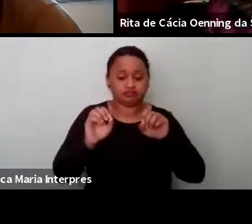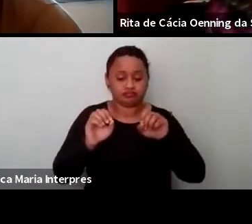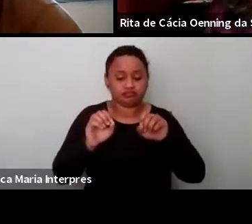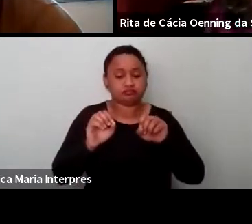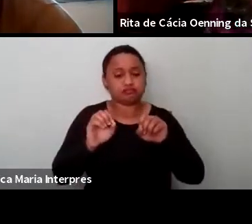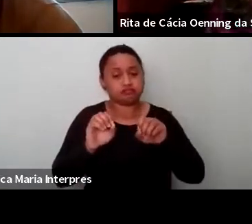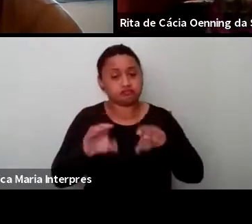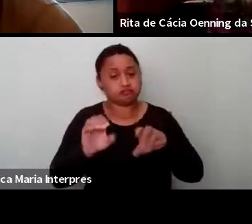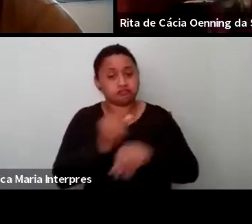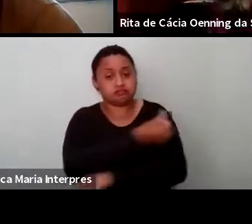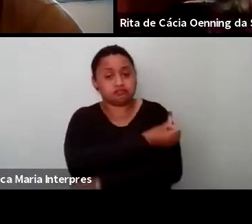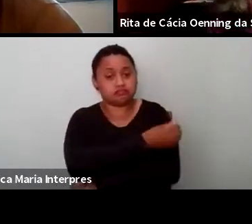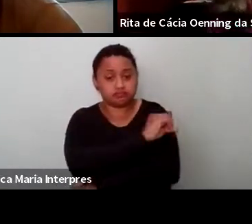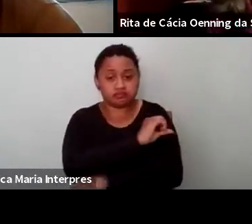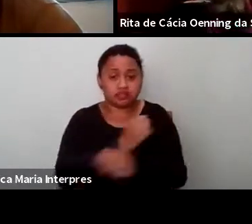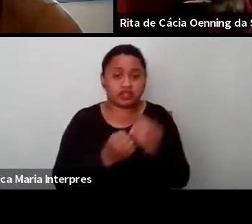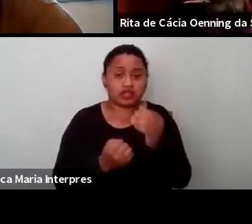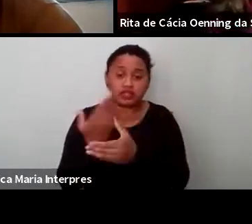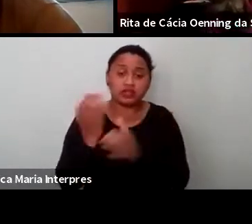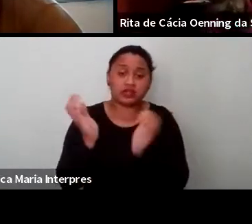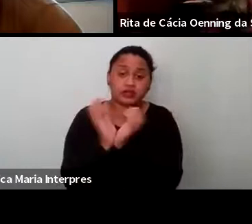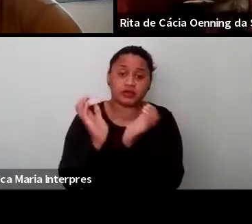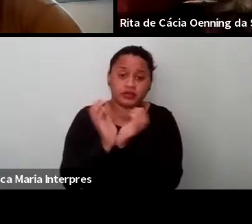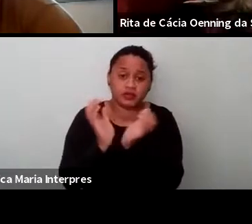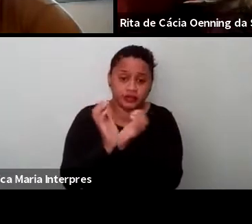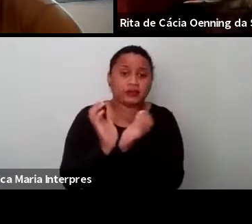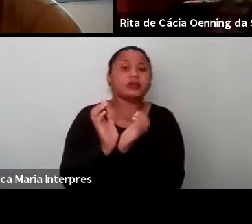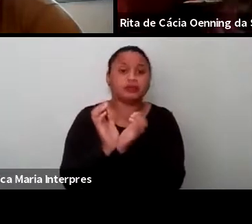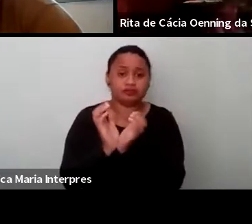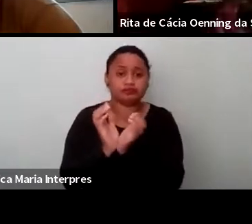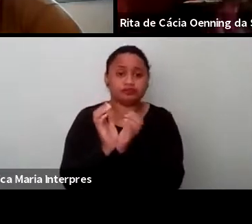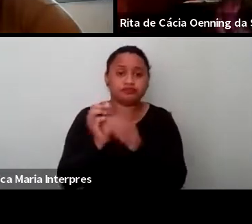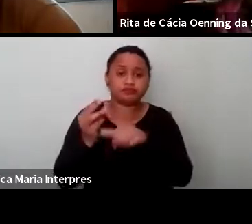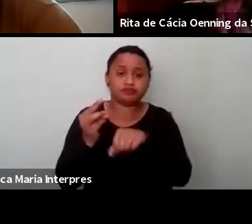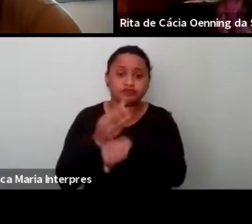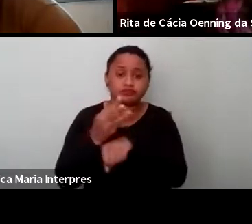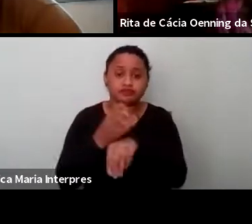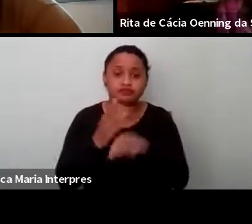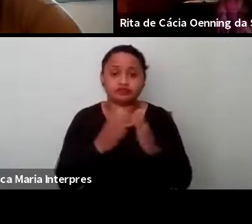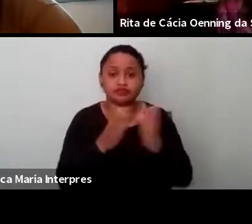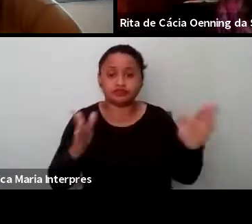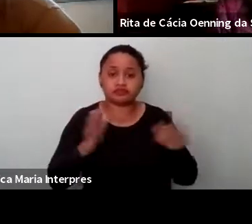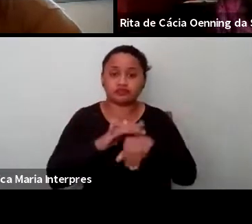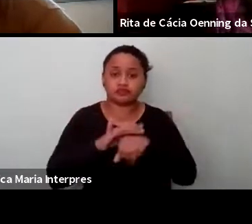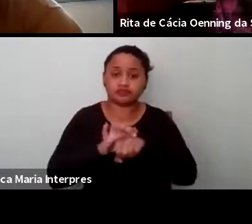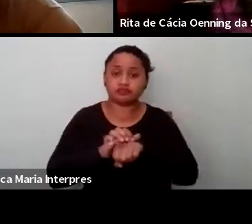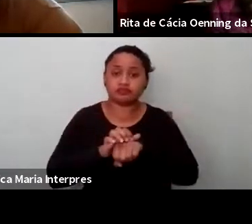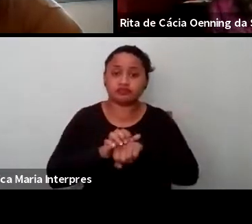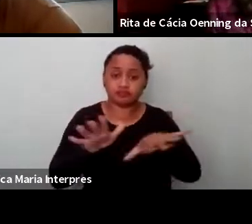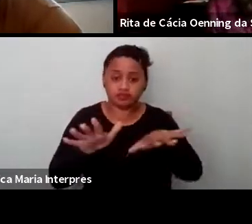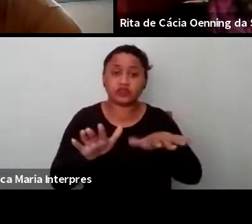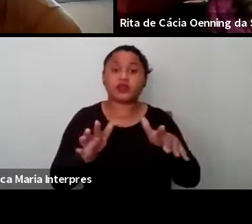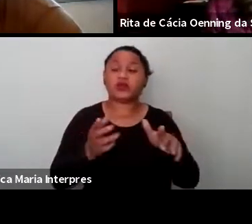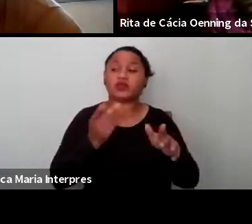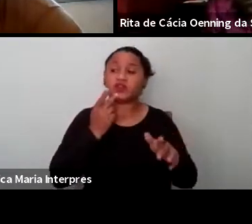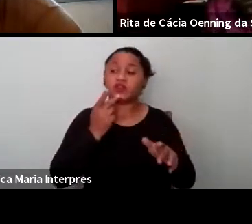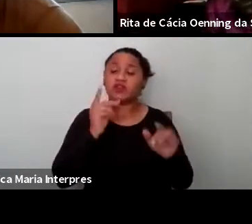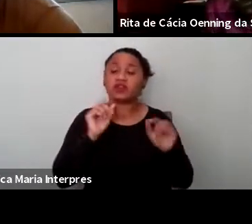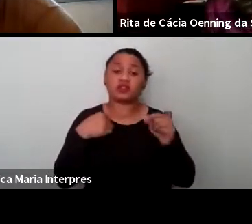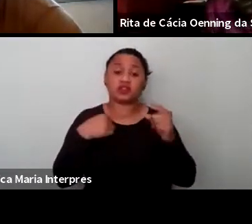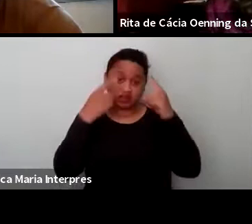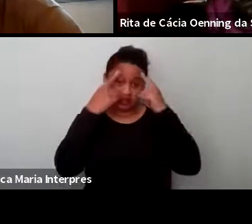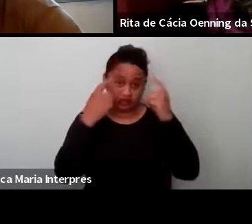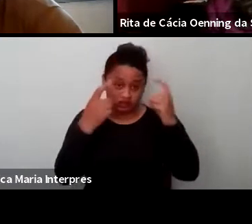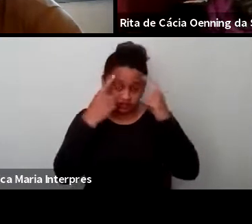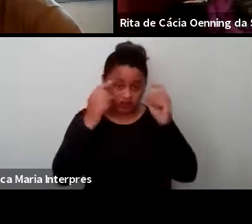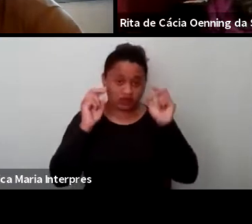em criando grupos de artes durante a pandemia falando e estranhando um pouco da violência e olhar sobre